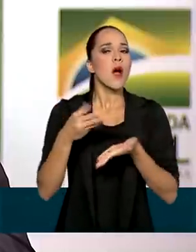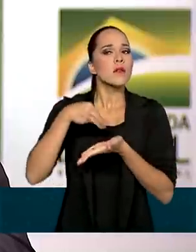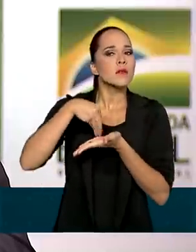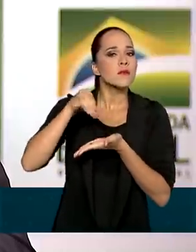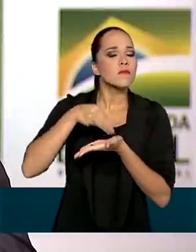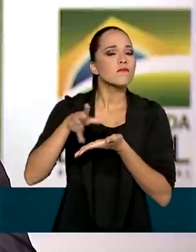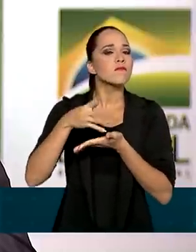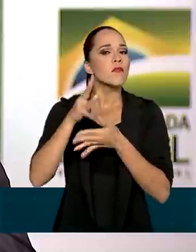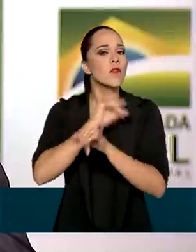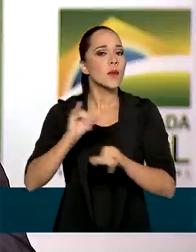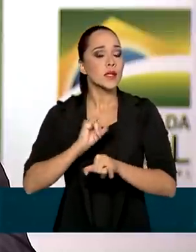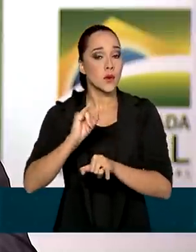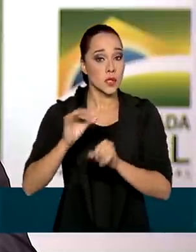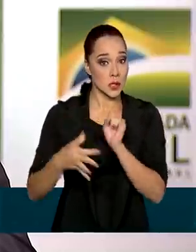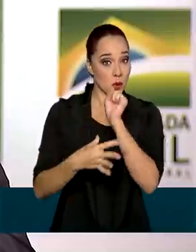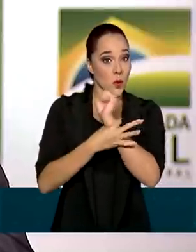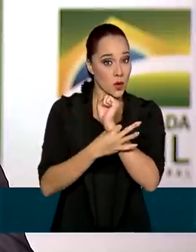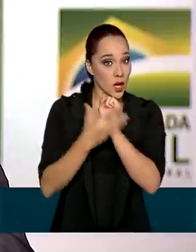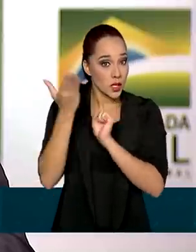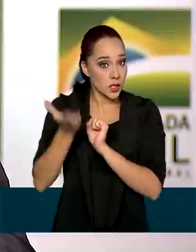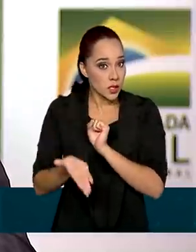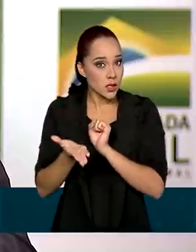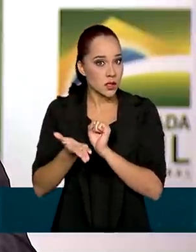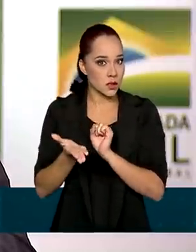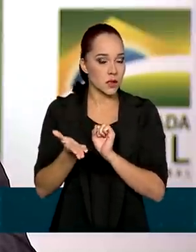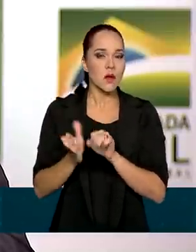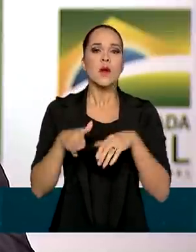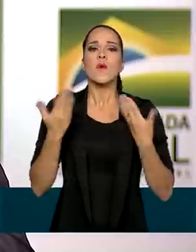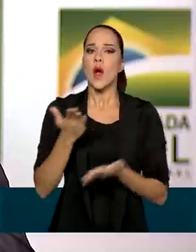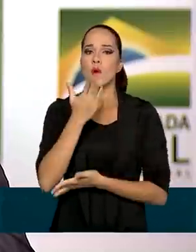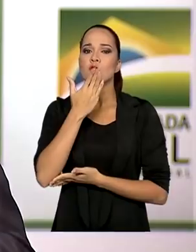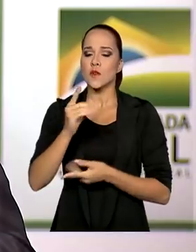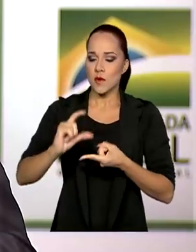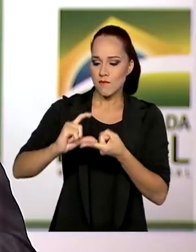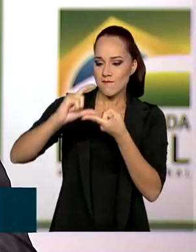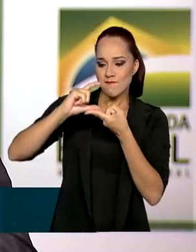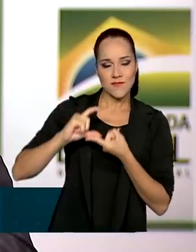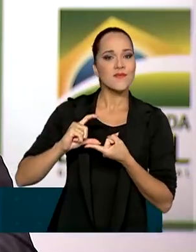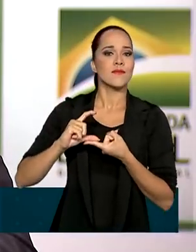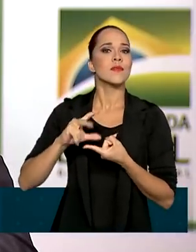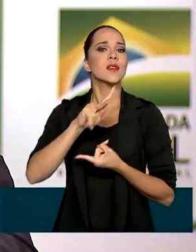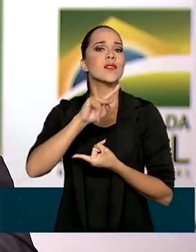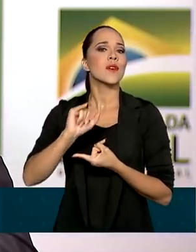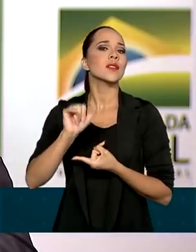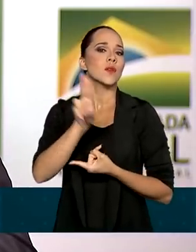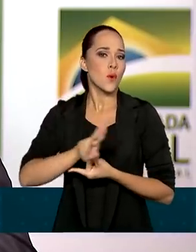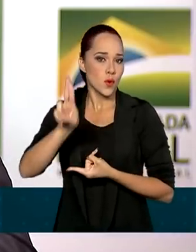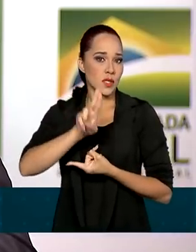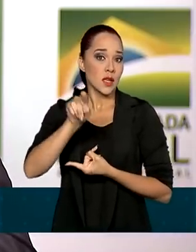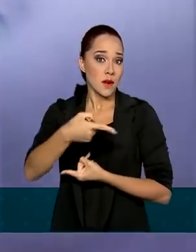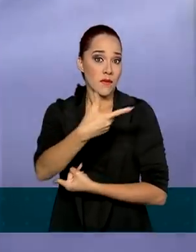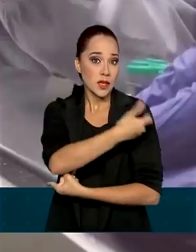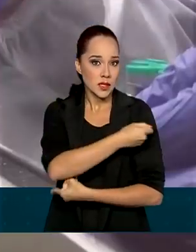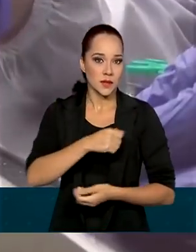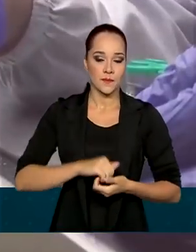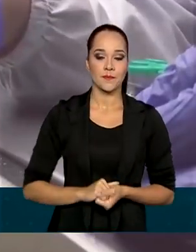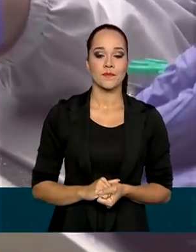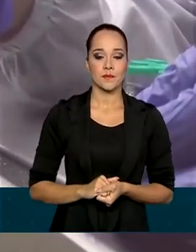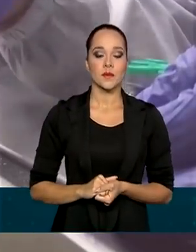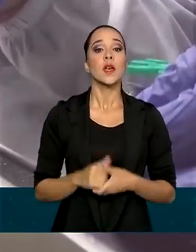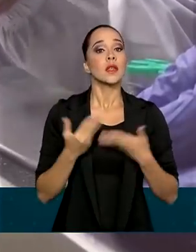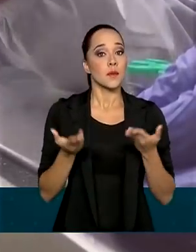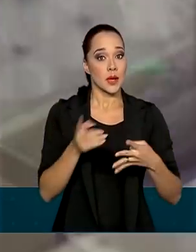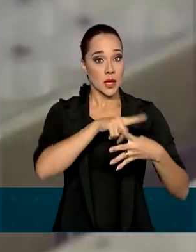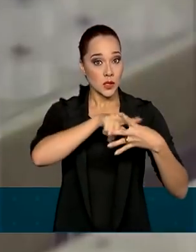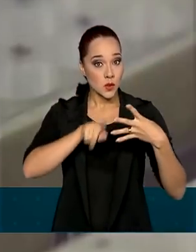de segurança que dispomos com relação a isso? Qual o tipo de frasco que vai ser disponibilizado para essa vacina? Além das